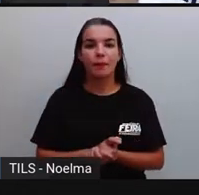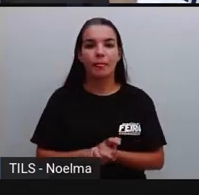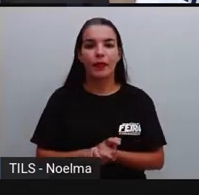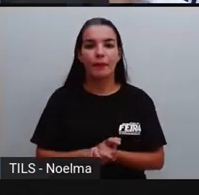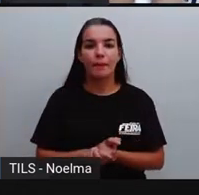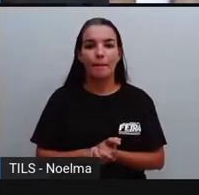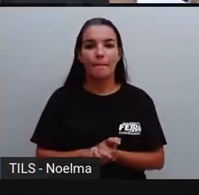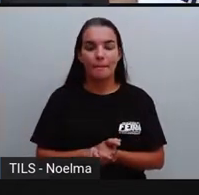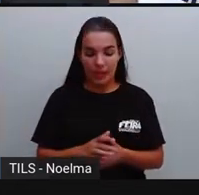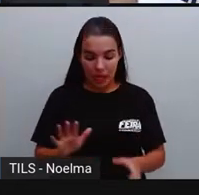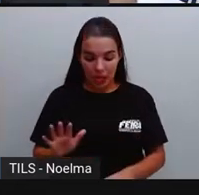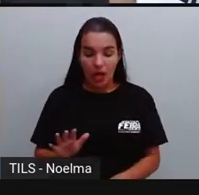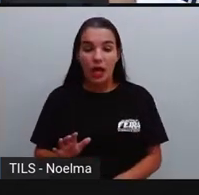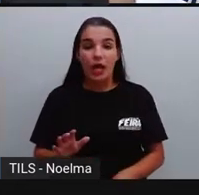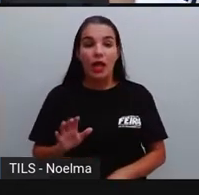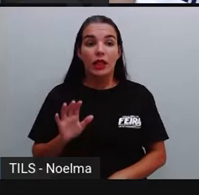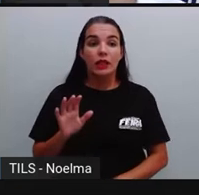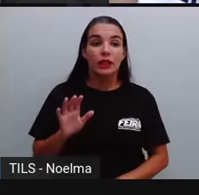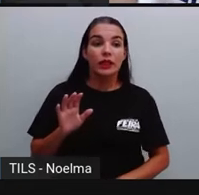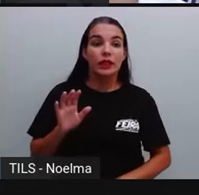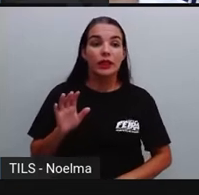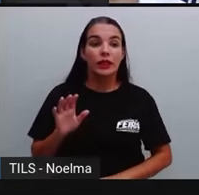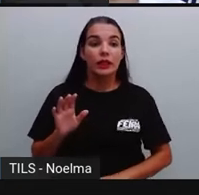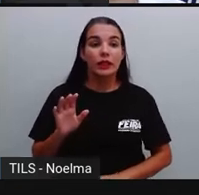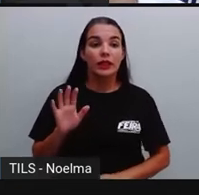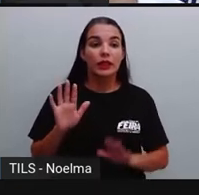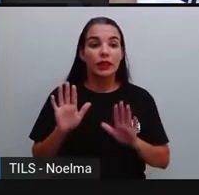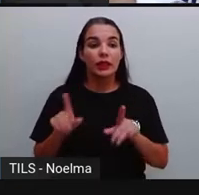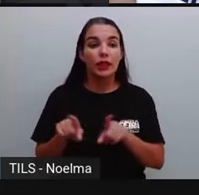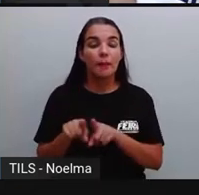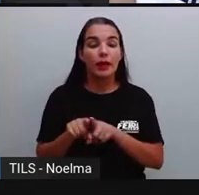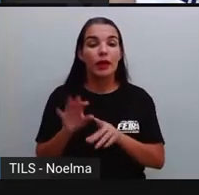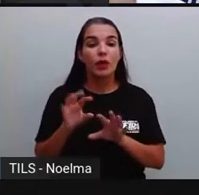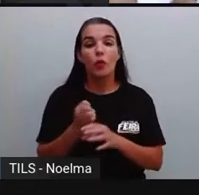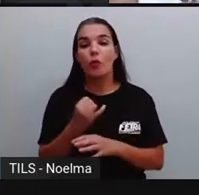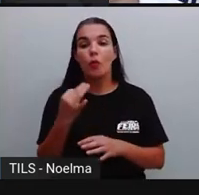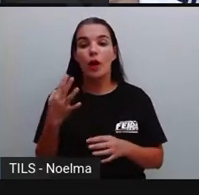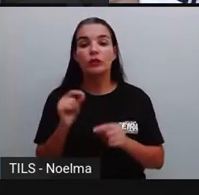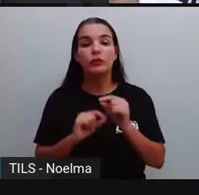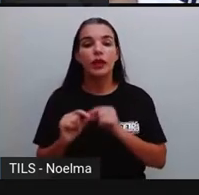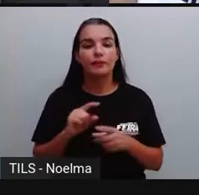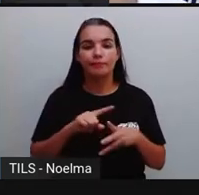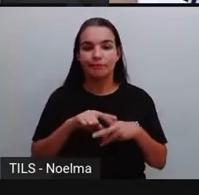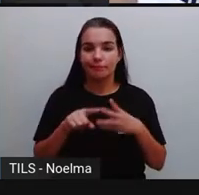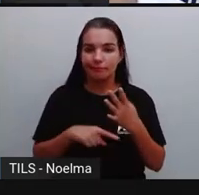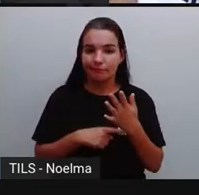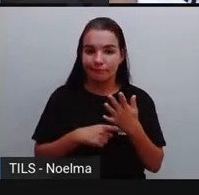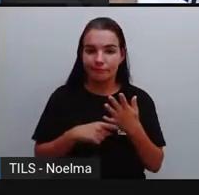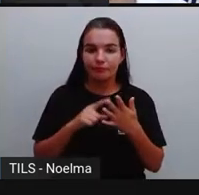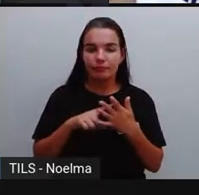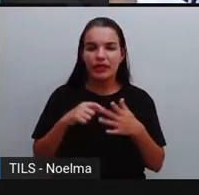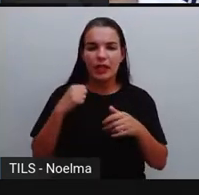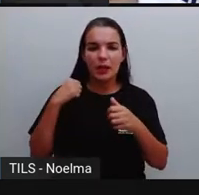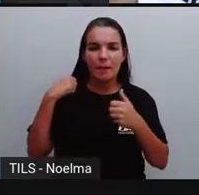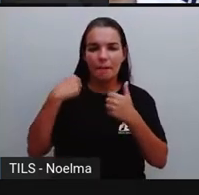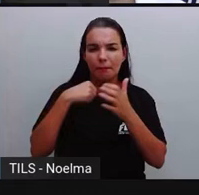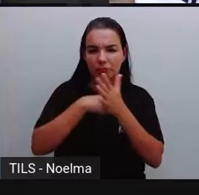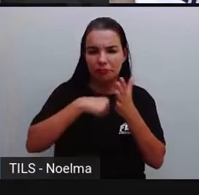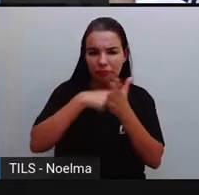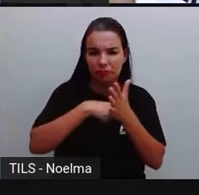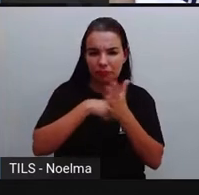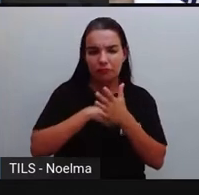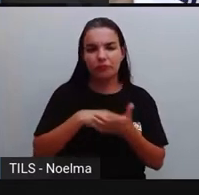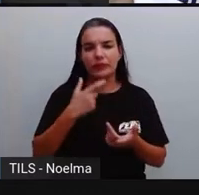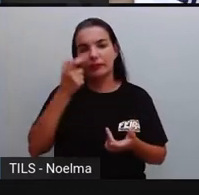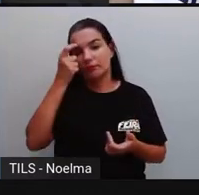quais são, Pró, essas práticas que são consideradas bullying, ó, a violência física, psicológica, né,